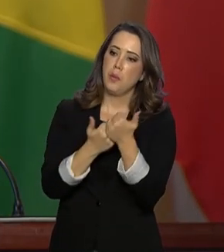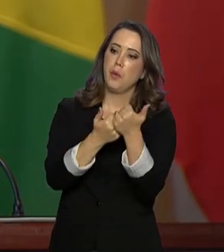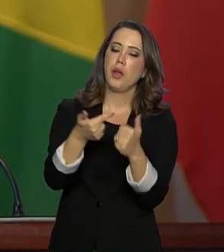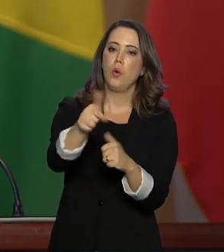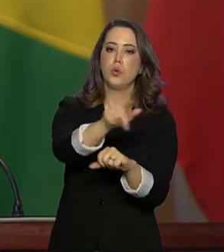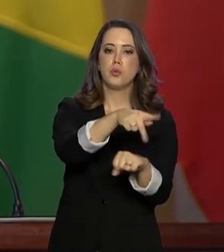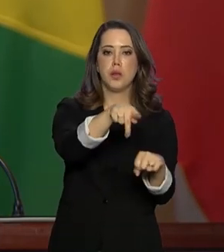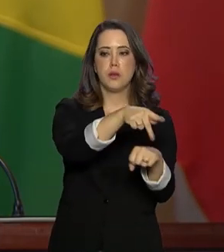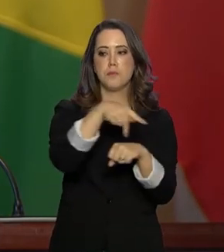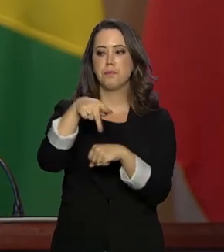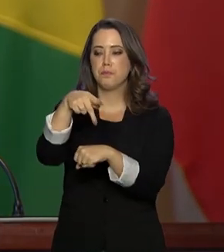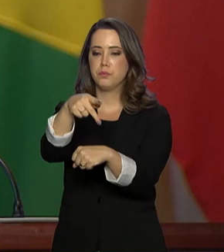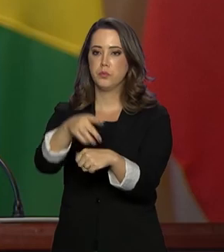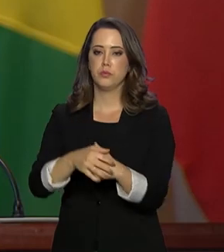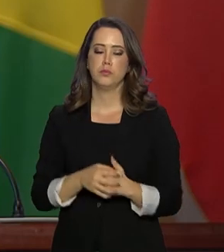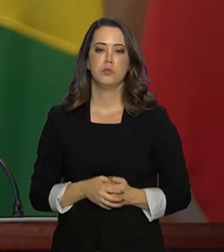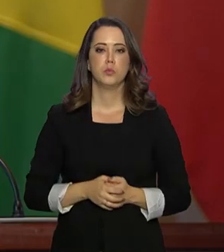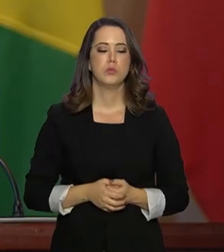países.